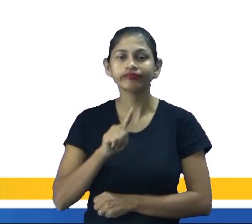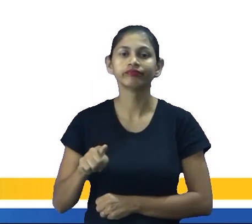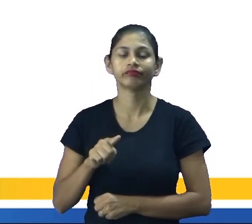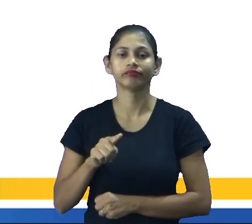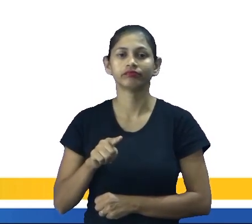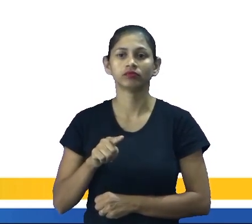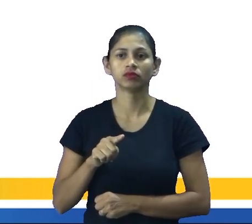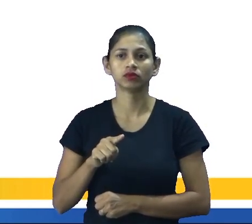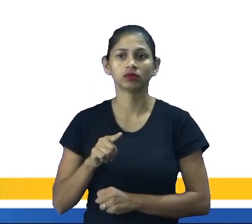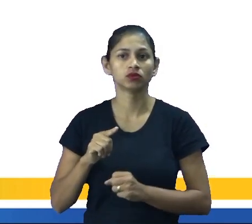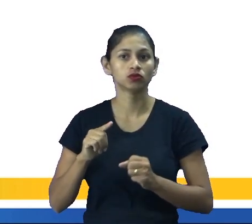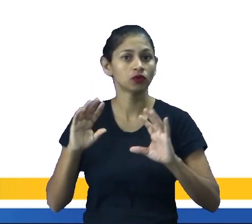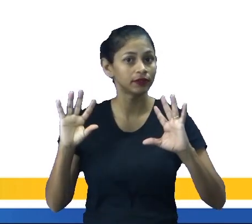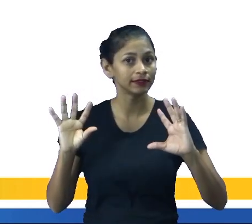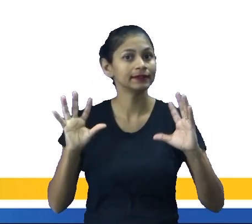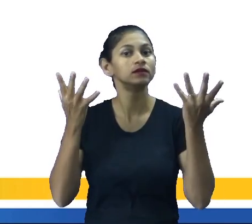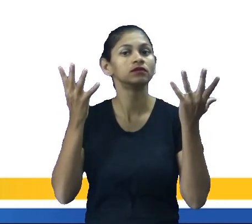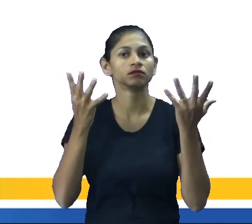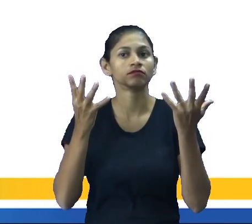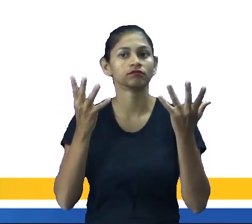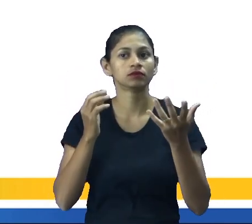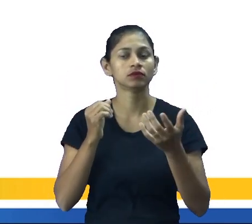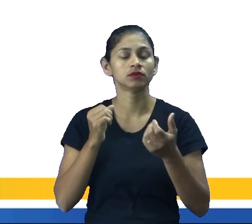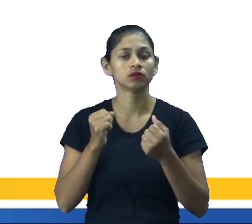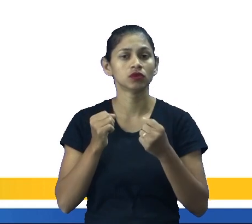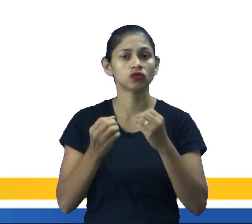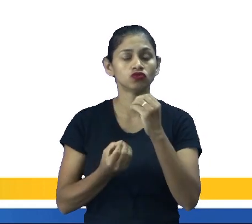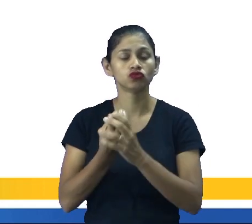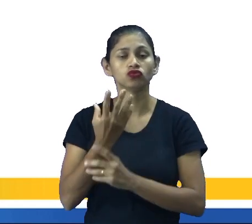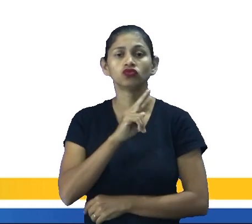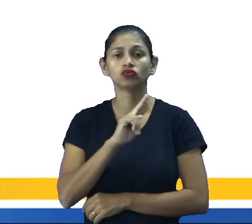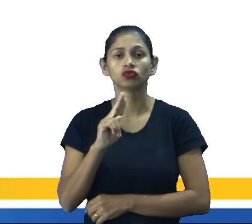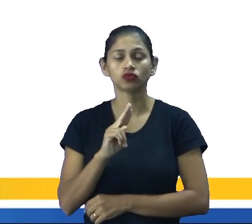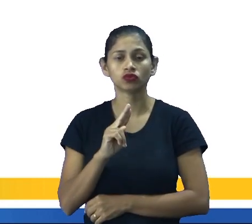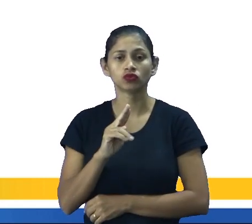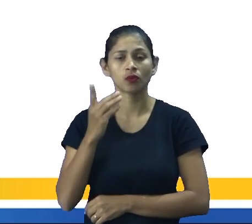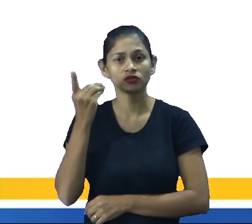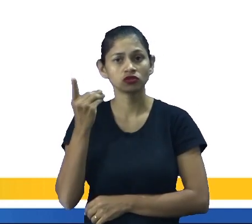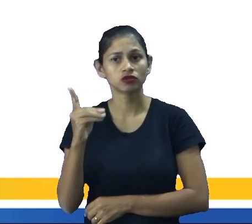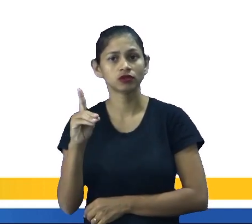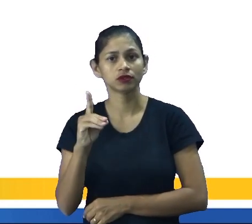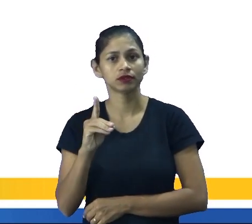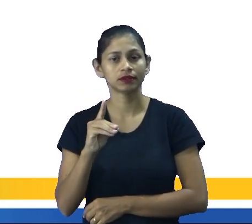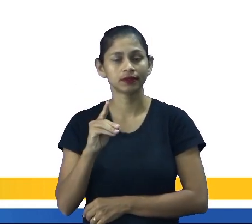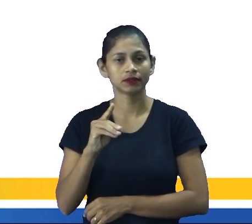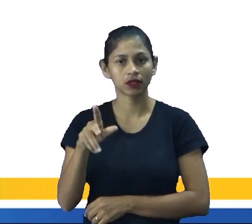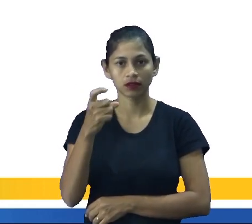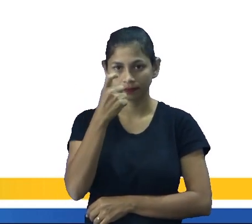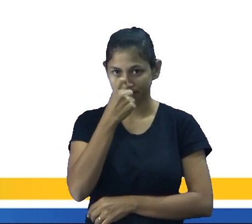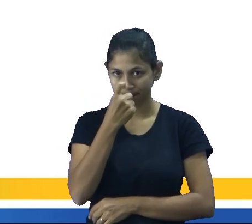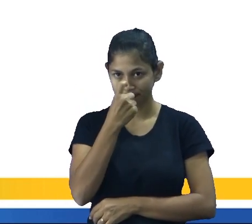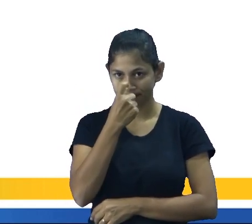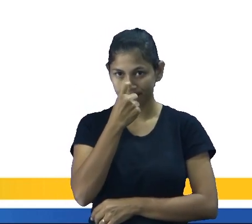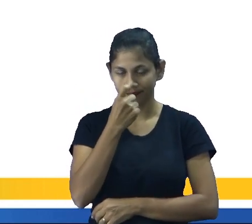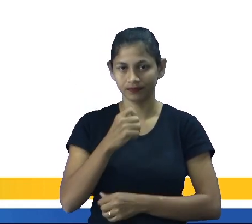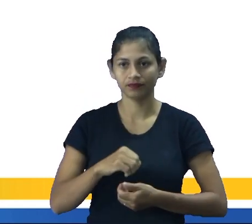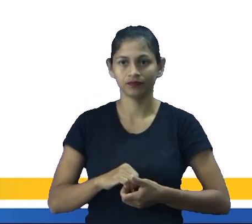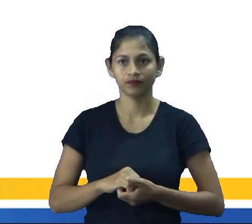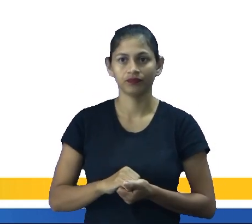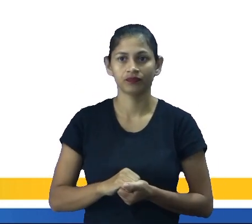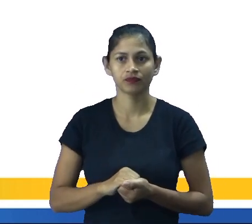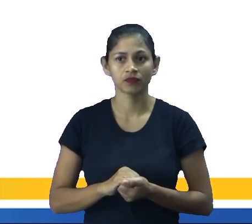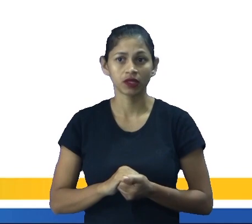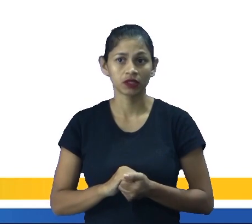evento, e daí surgiu o nome Dia das Bruxas. Durante o Medievo, os curandeiros eram considerados